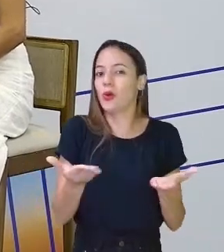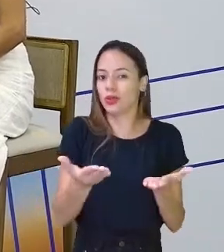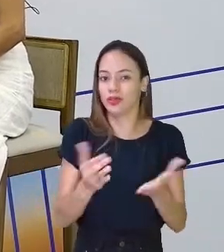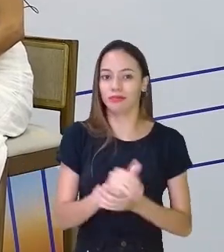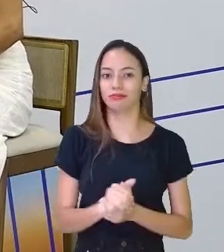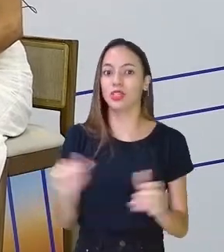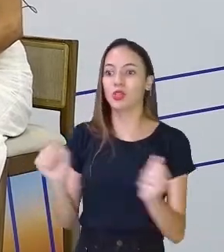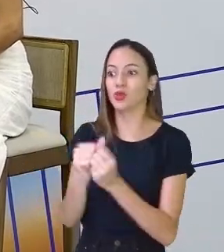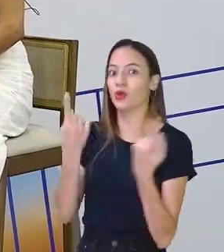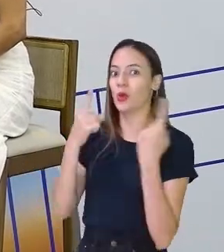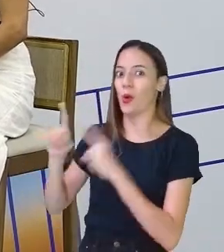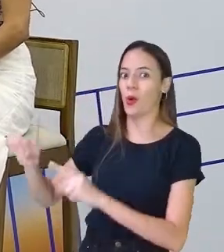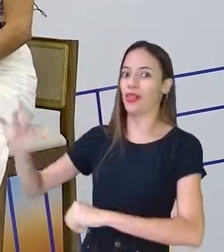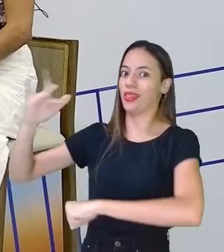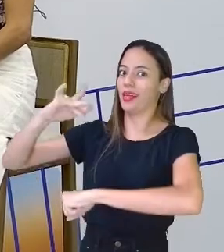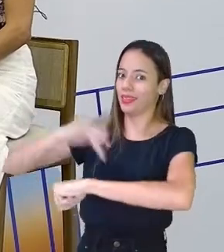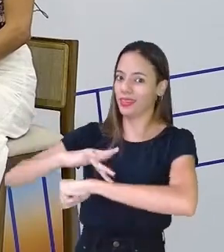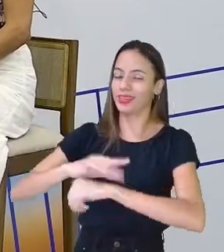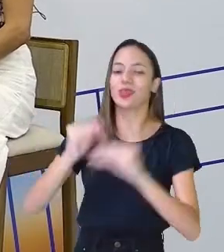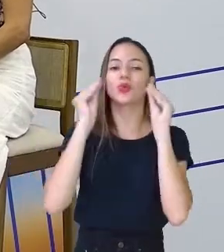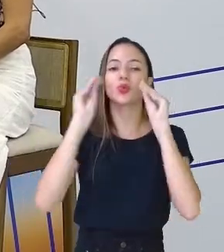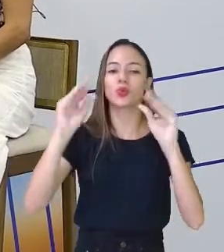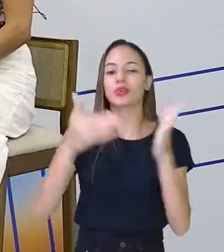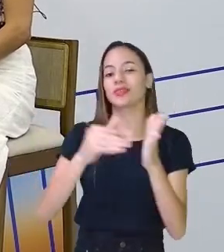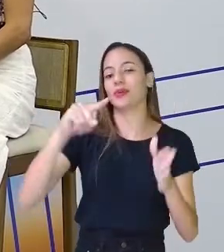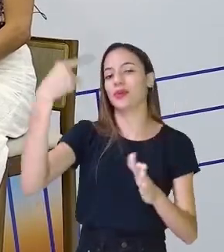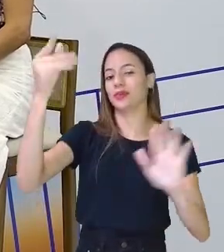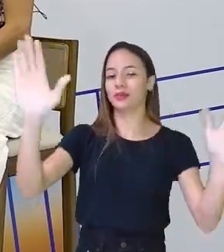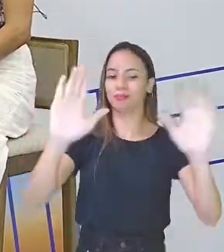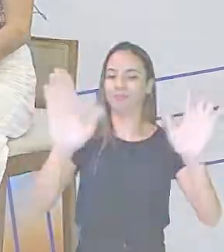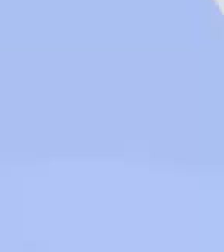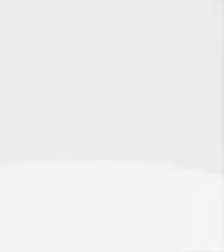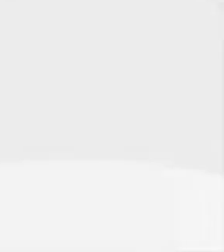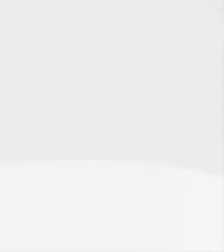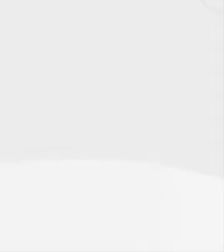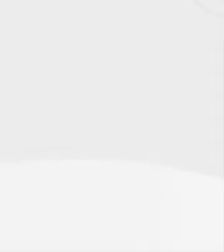Obrigada, professor, mais uma vez. Obrigado. Um beijo, gente. Até a próxima.